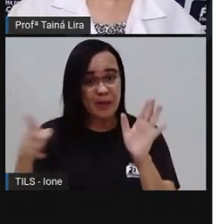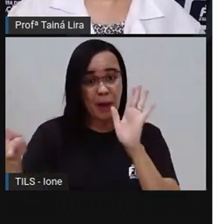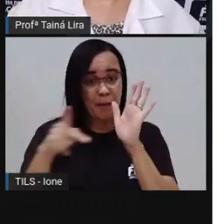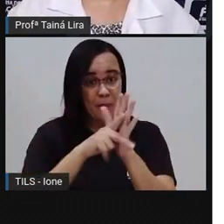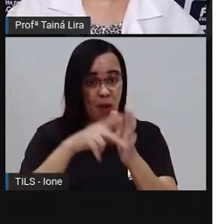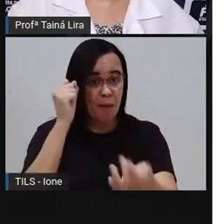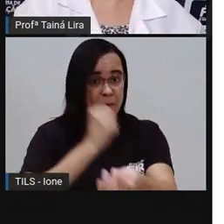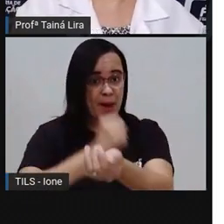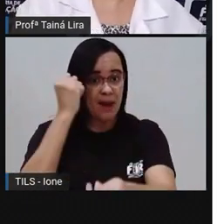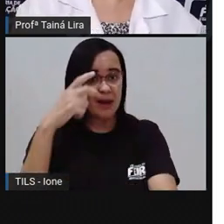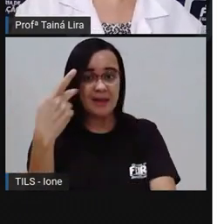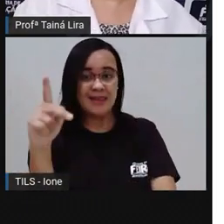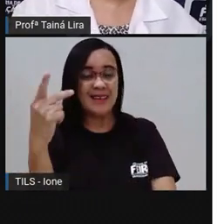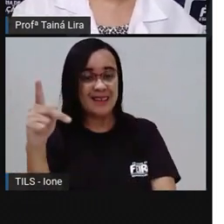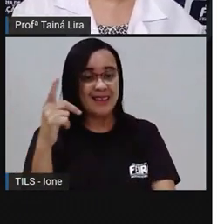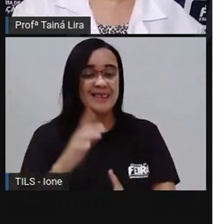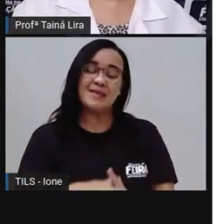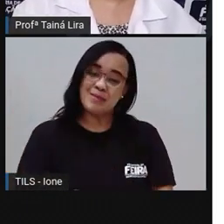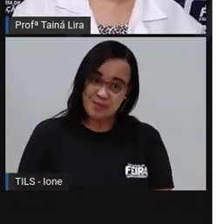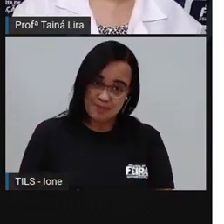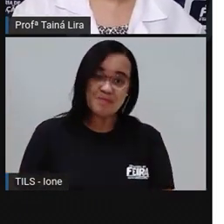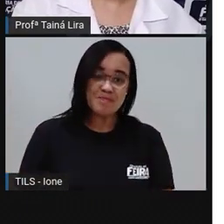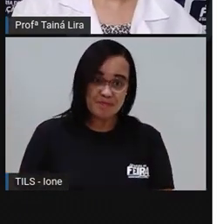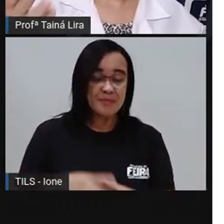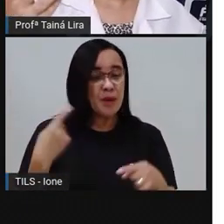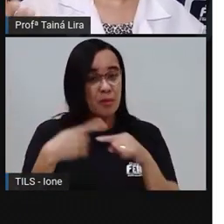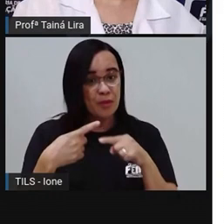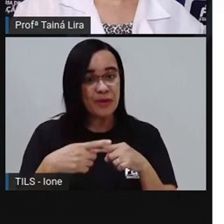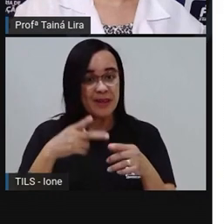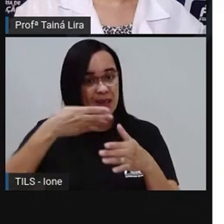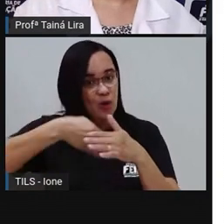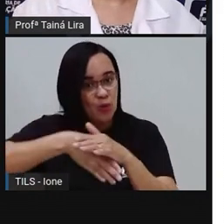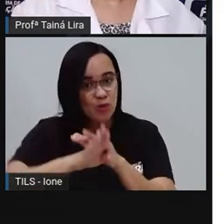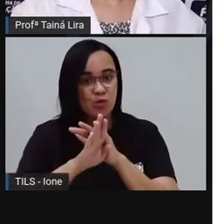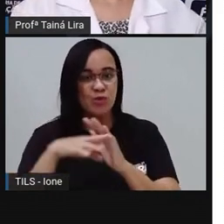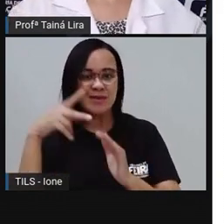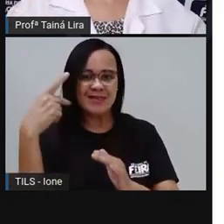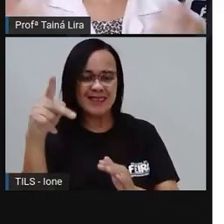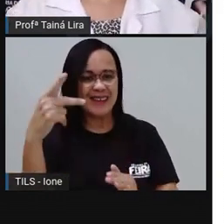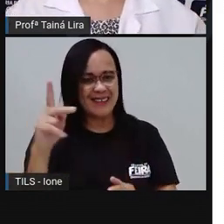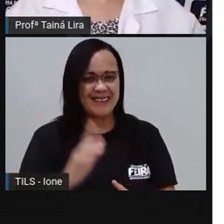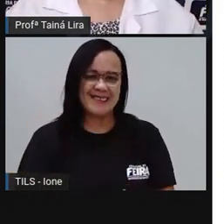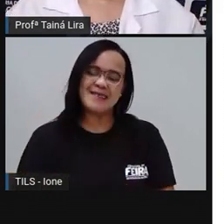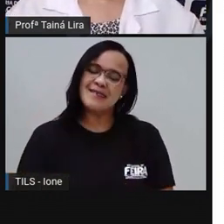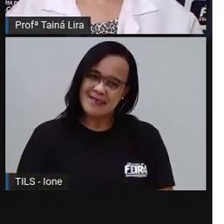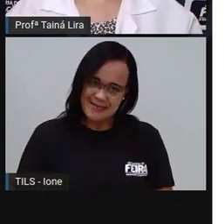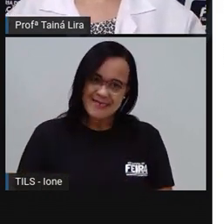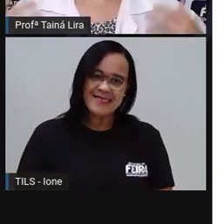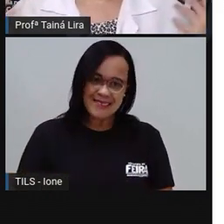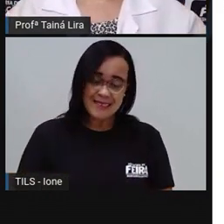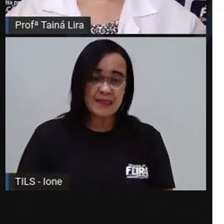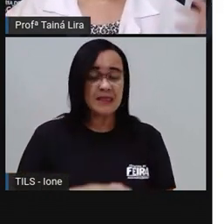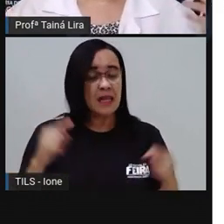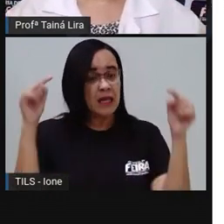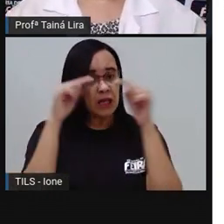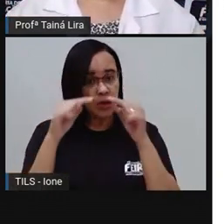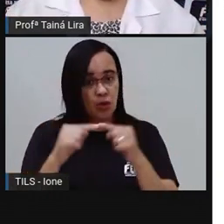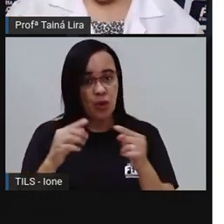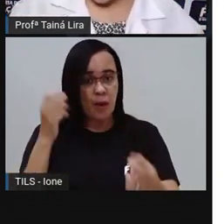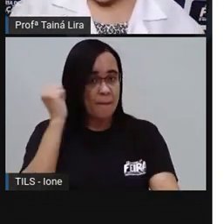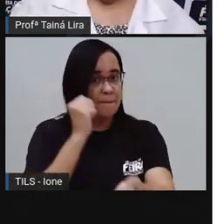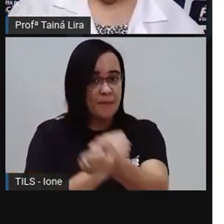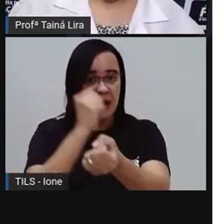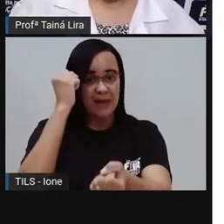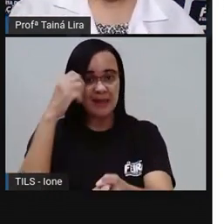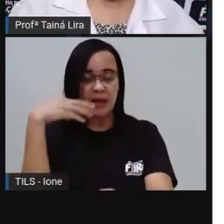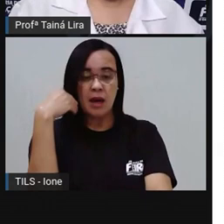Quem é que não sabe que Ana Maria Braga fala isso, não é verdade? Então, olha lá, é uma marca, né, da oralidade do programa de